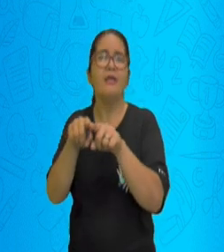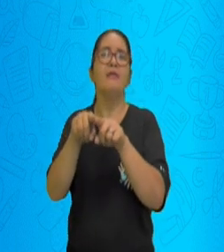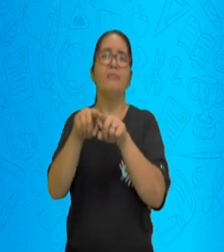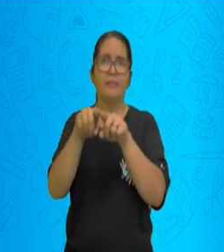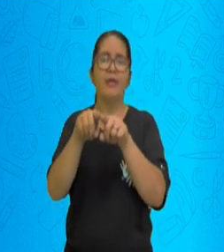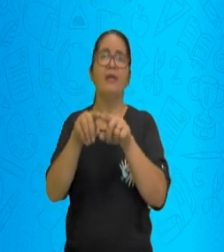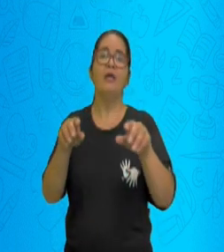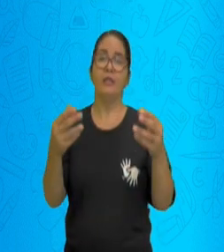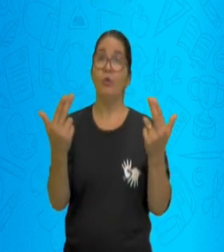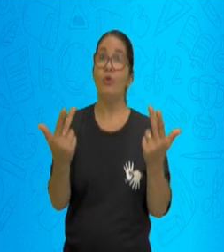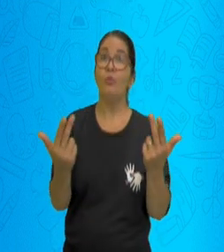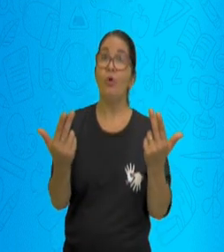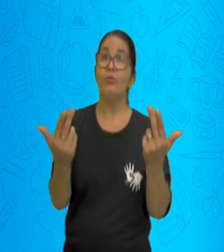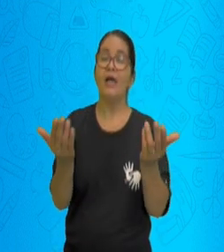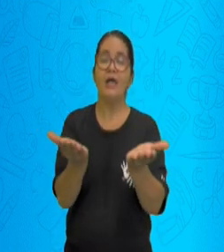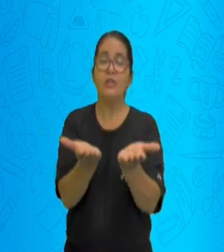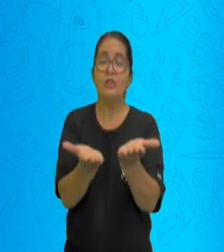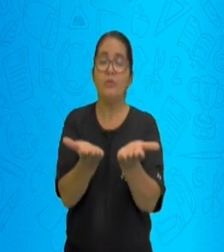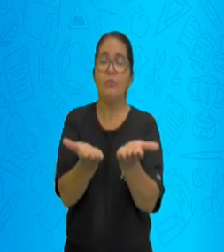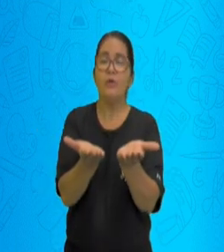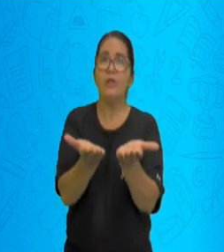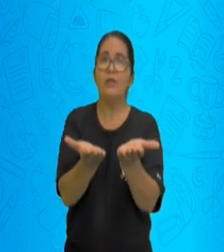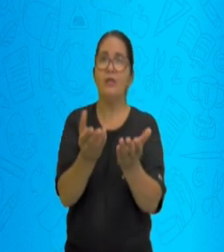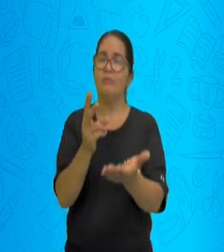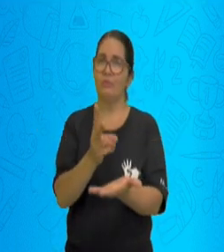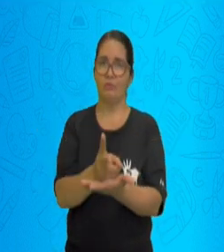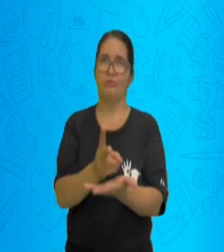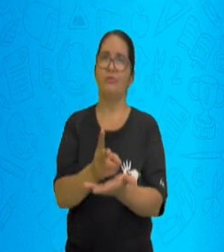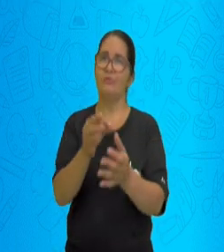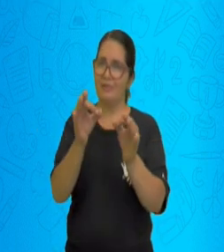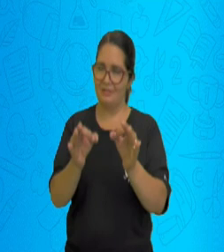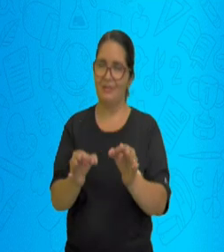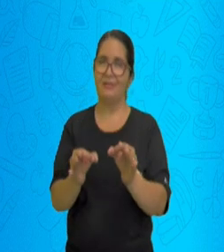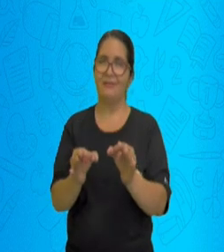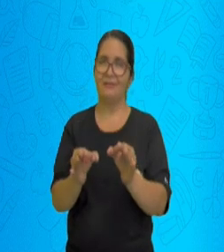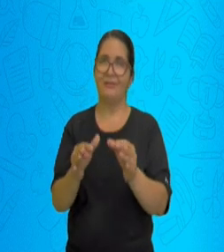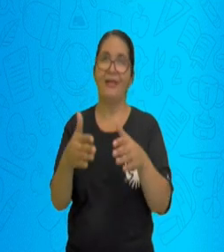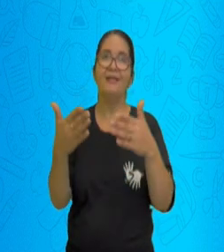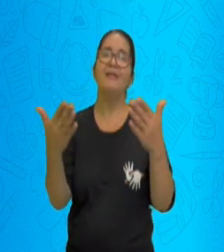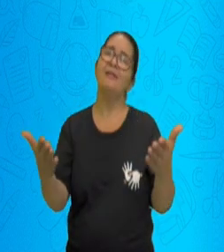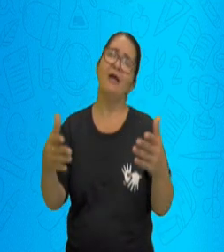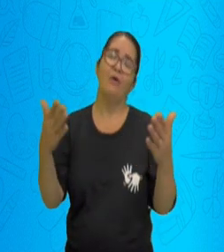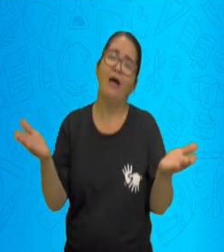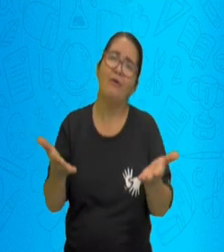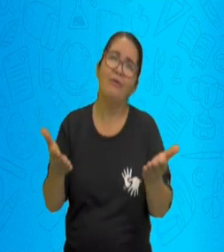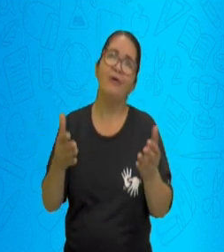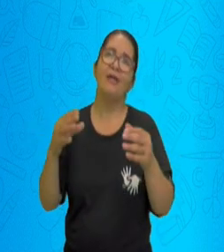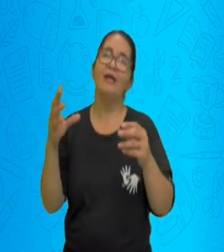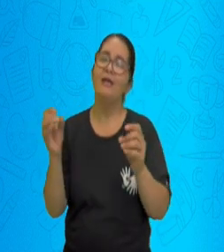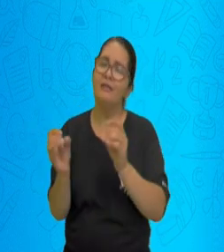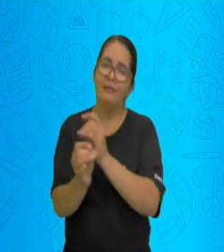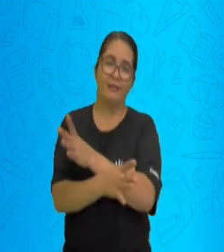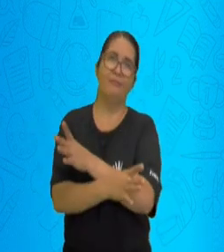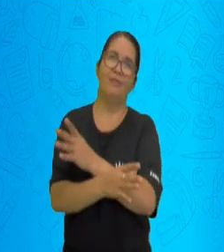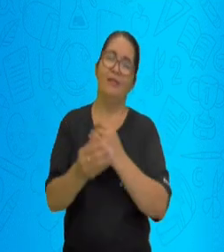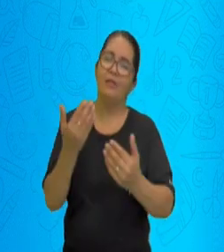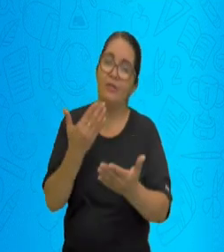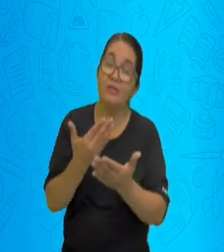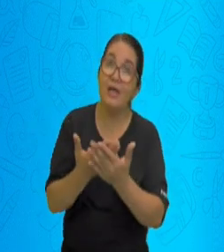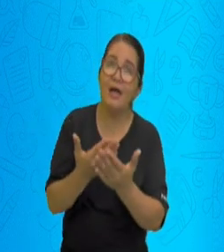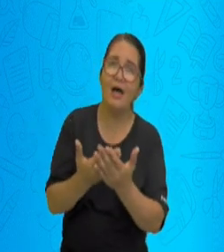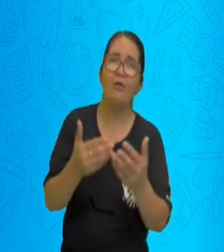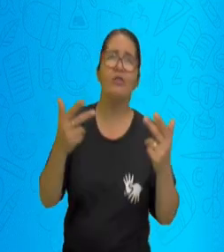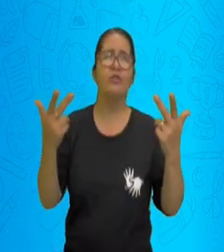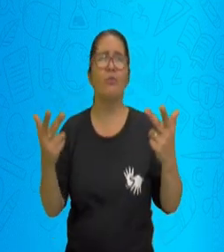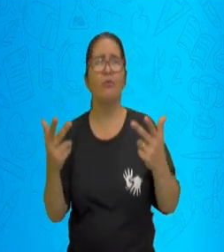sistema de igualdade, um sistema de equilíbrio. E assim nós terminamos a nossa aula de propriedades da igualdade.